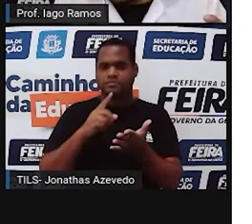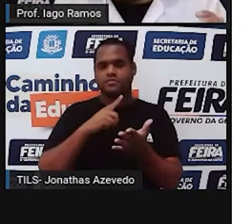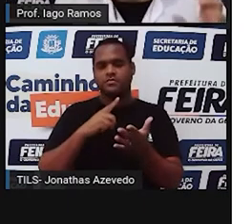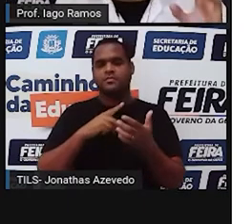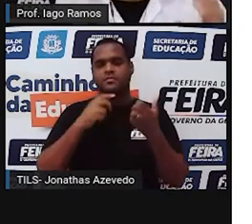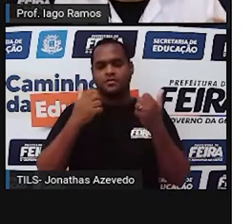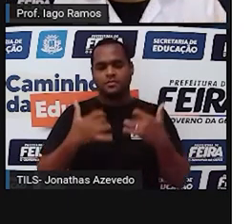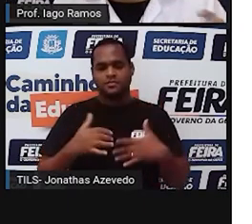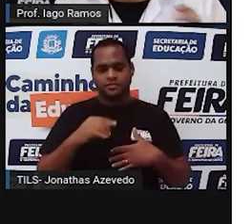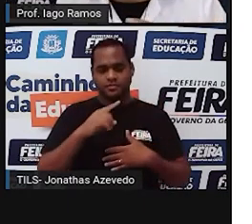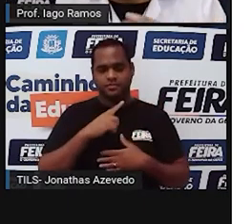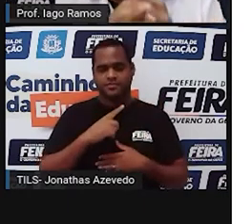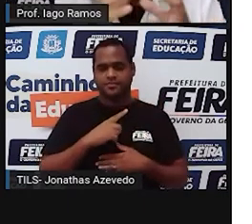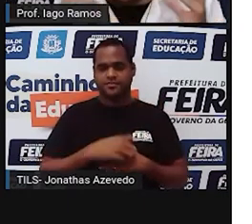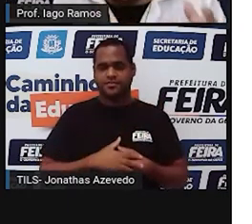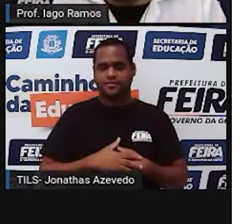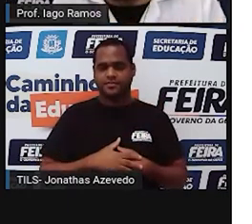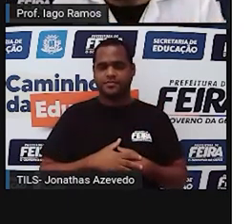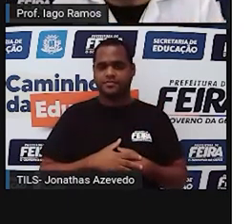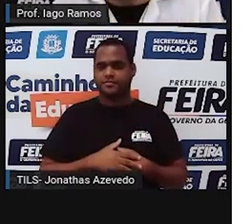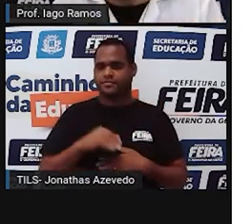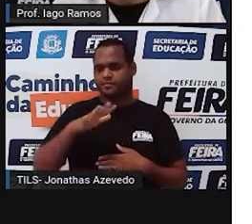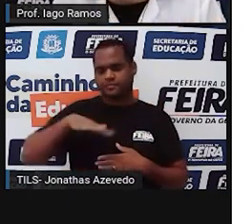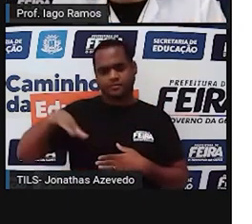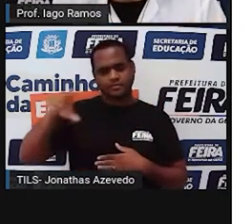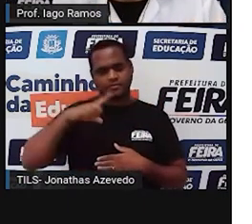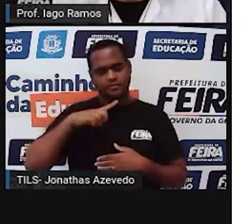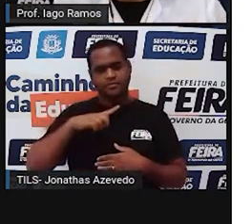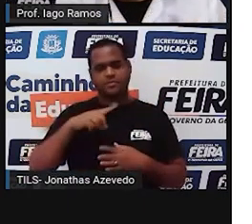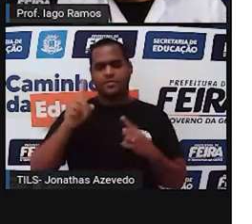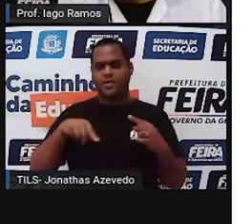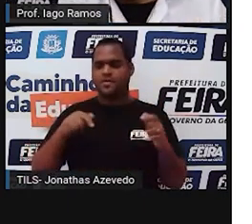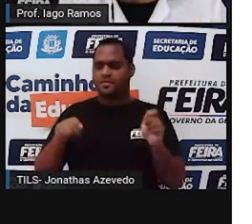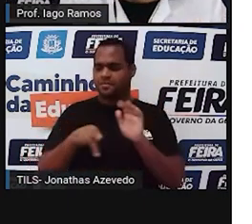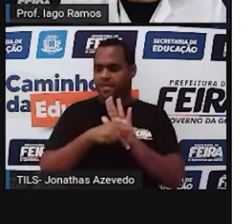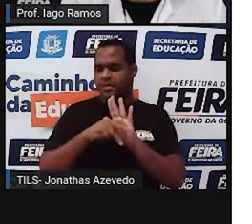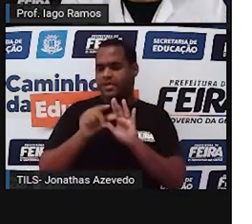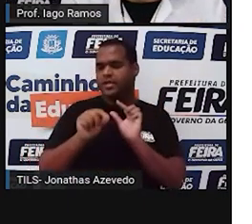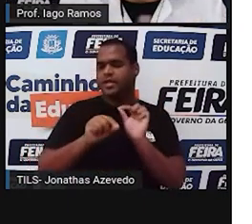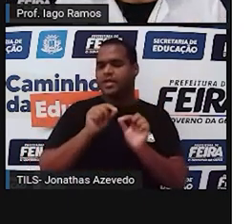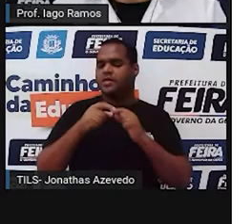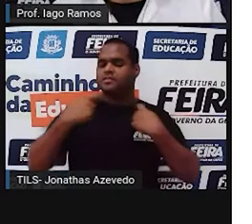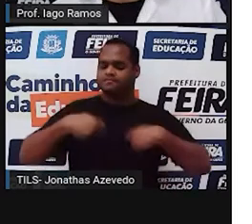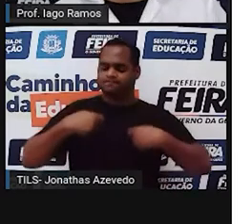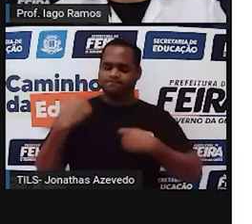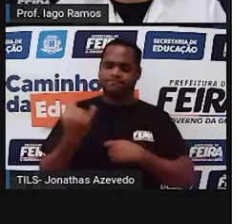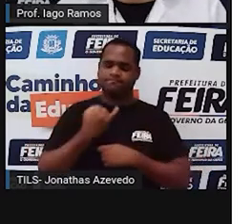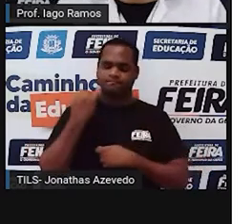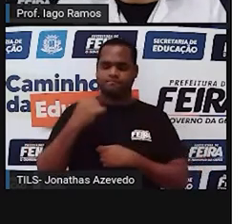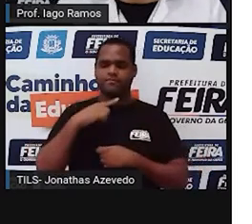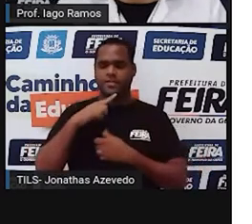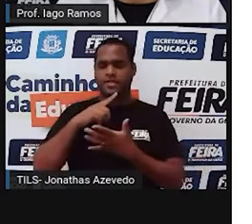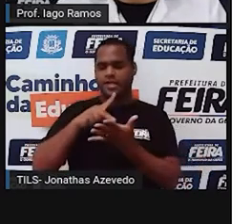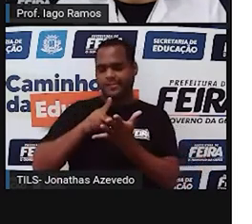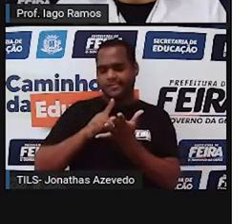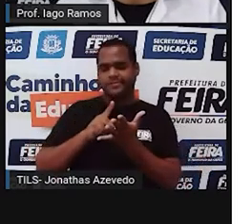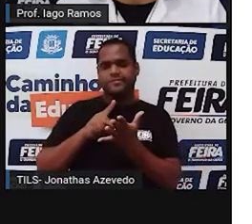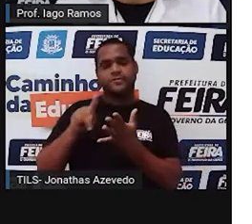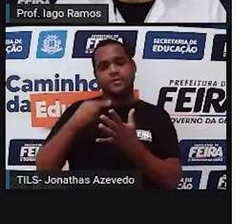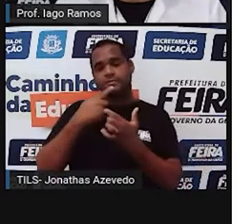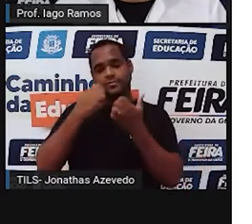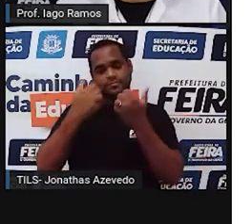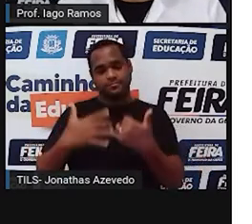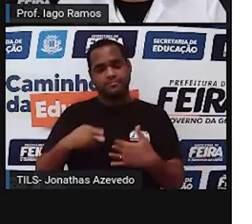que essa parte que a gente vai pensar no mundo real precisa do ângulo. É por isso que até aqui a gente falou sobre ângulo. Beleza?